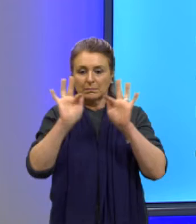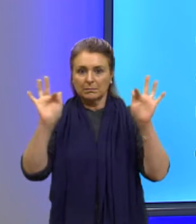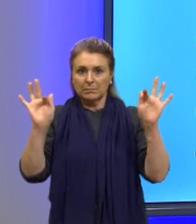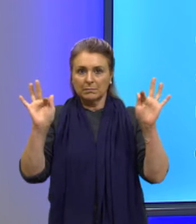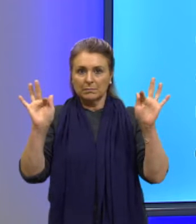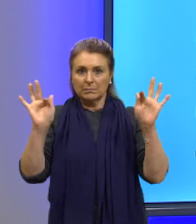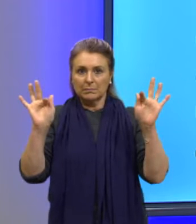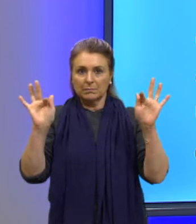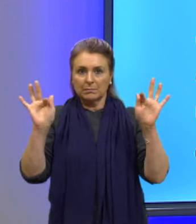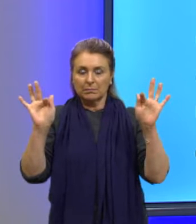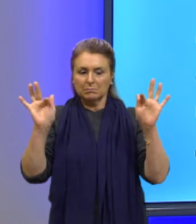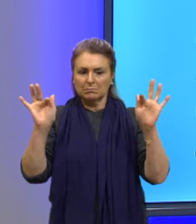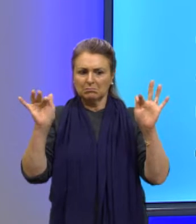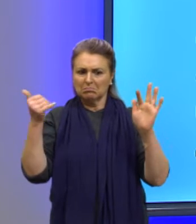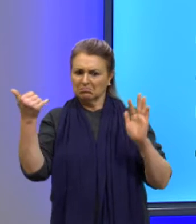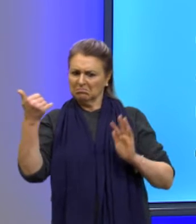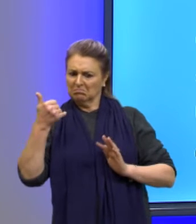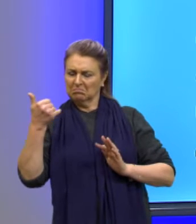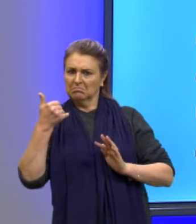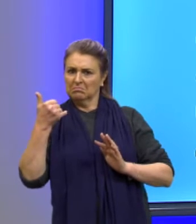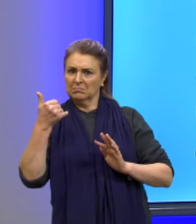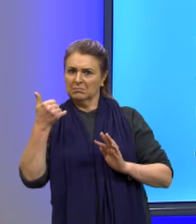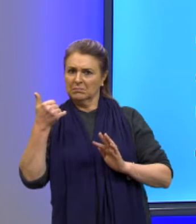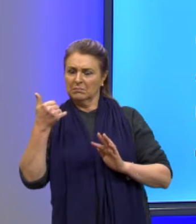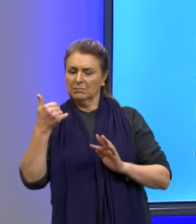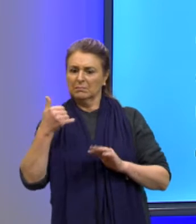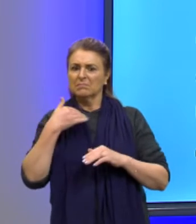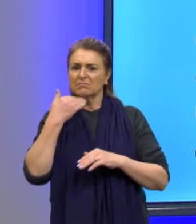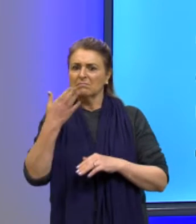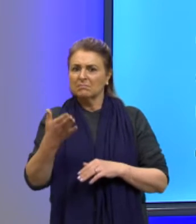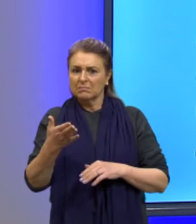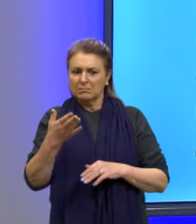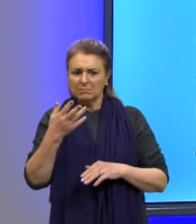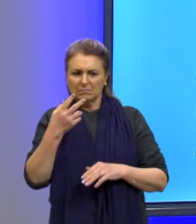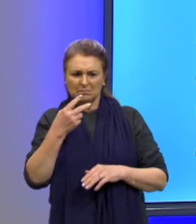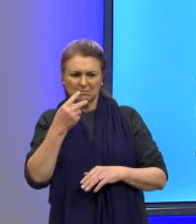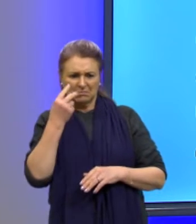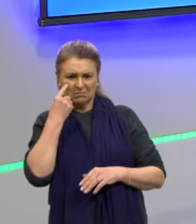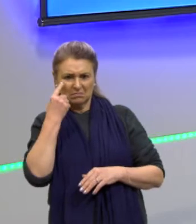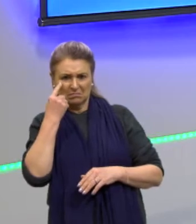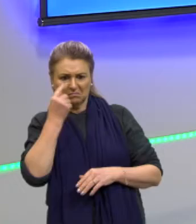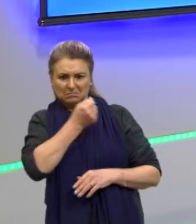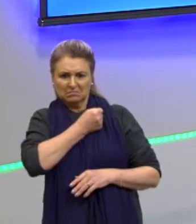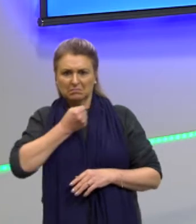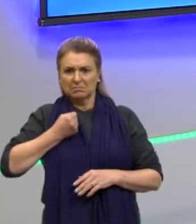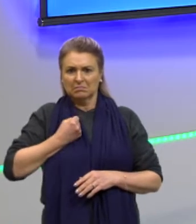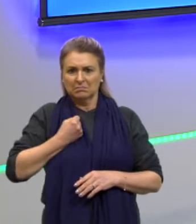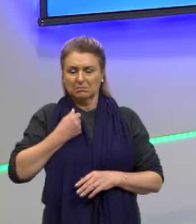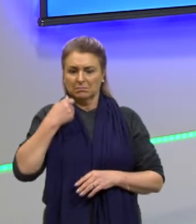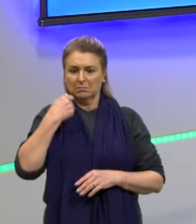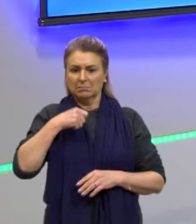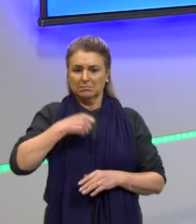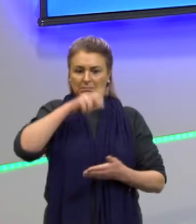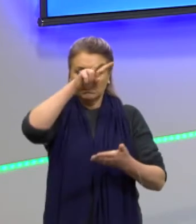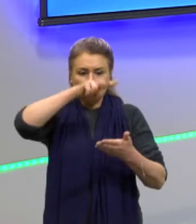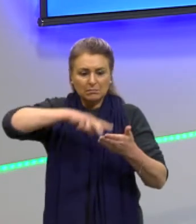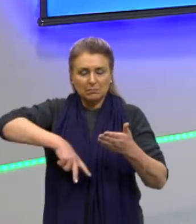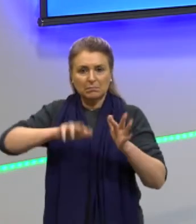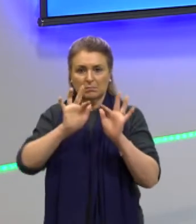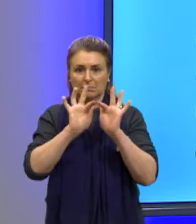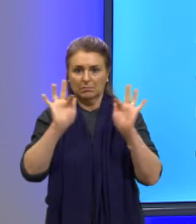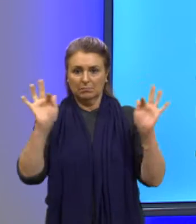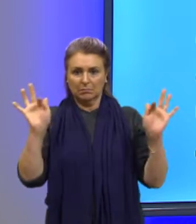me dizem. certo? Então, não basta só olhar para os números que estão ali. Então, vamos fazer a leitura dessa função.